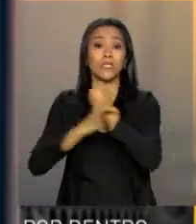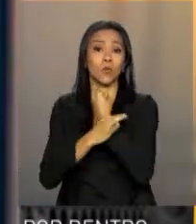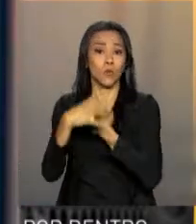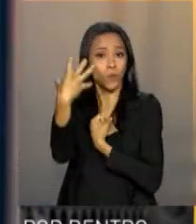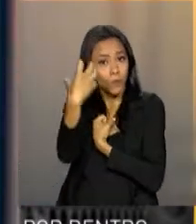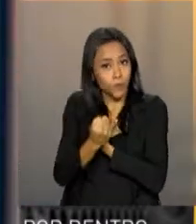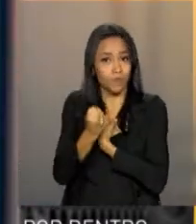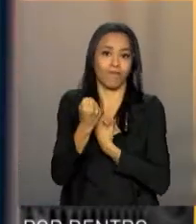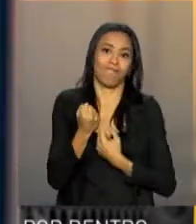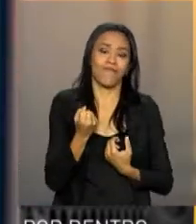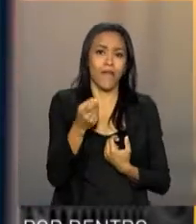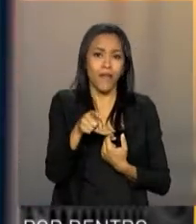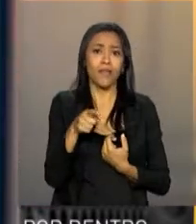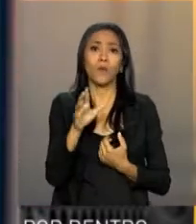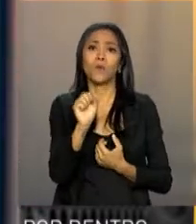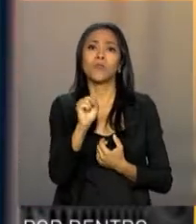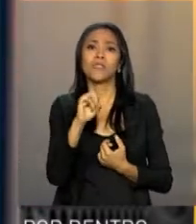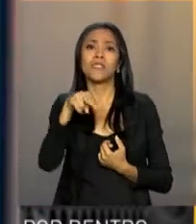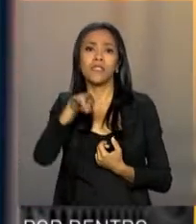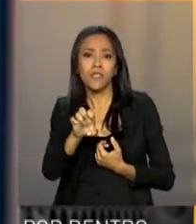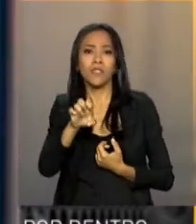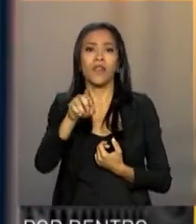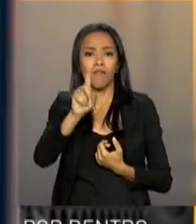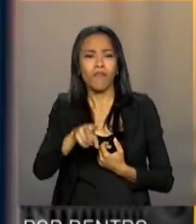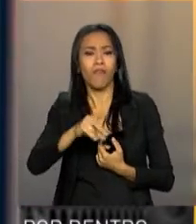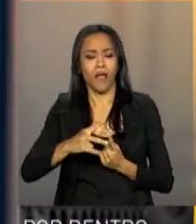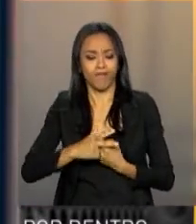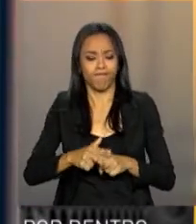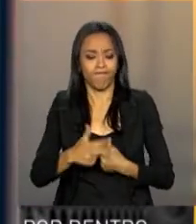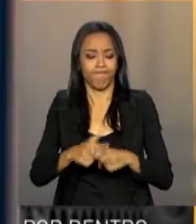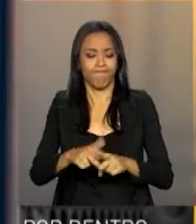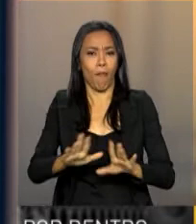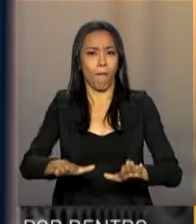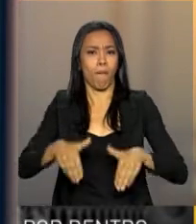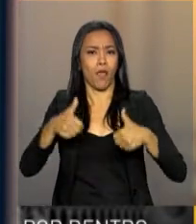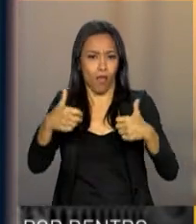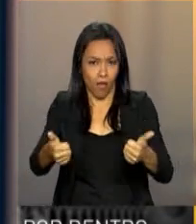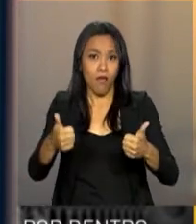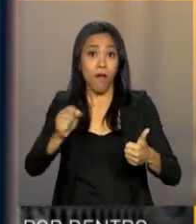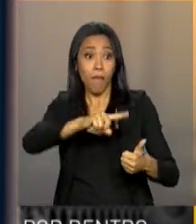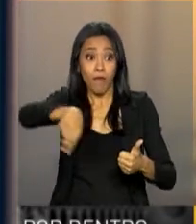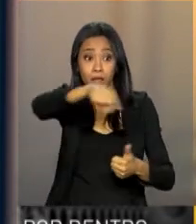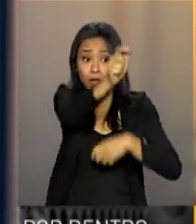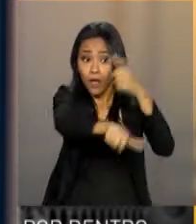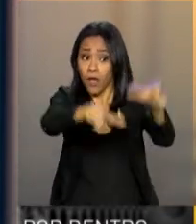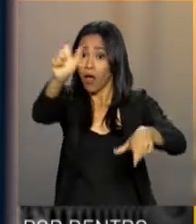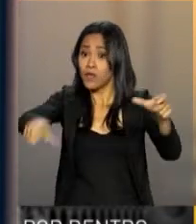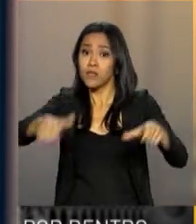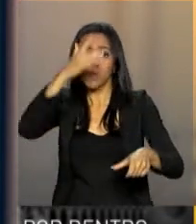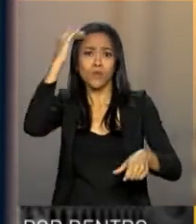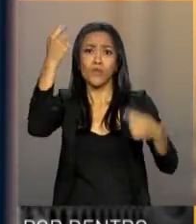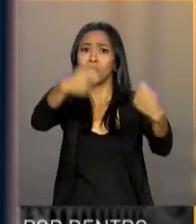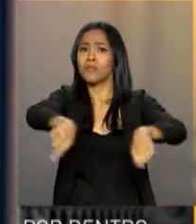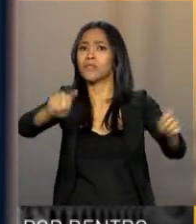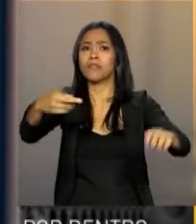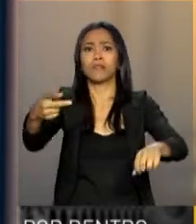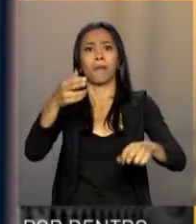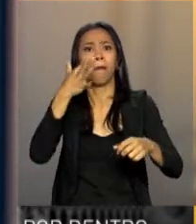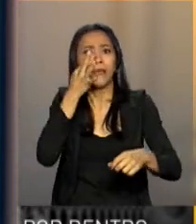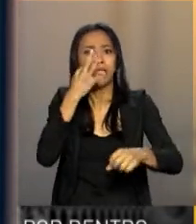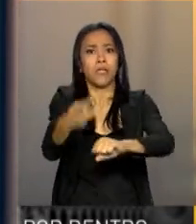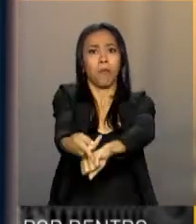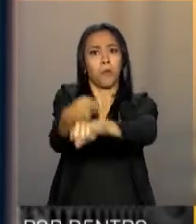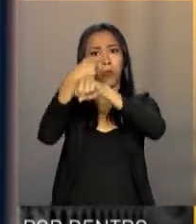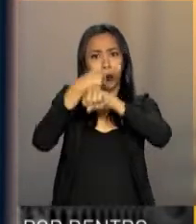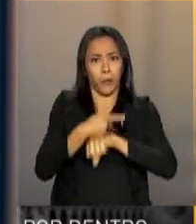O Cinefácil será aprimorado para que o trabalhador não precise mais ir presencialmente numa